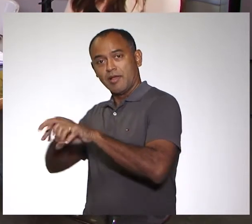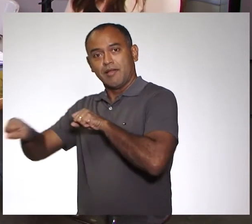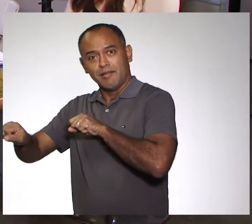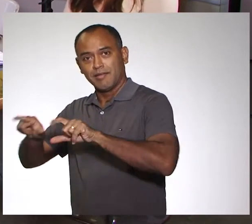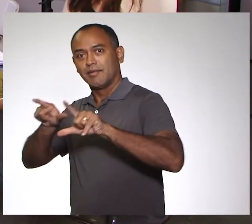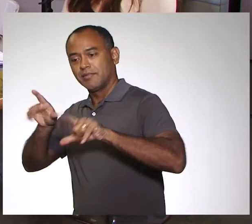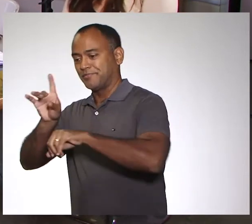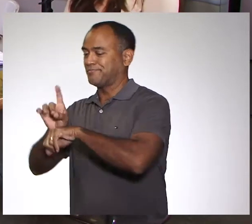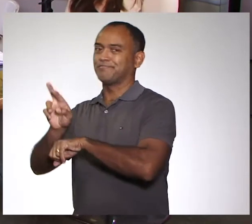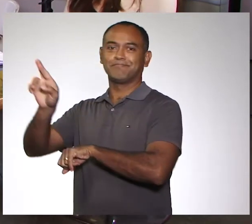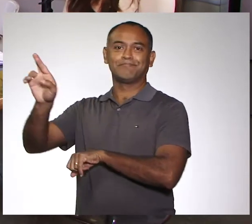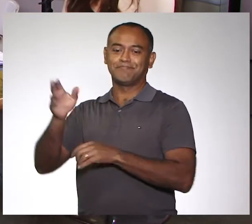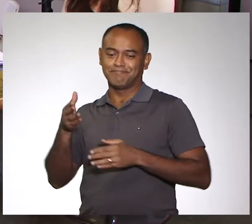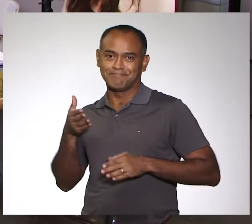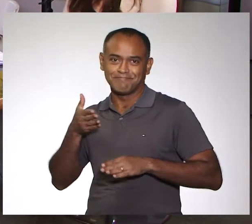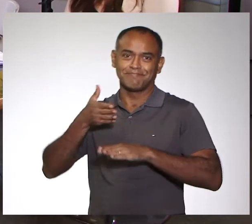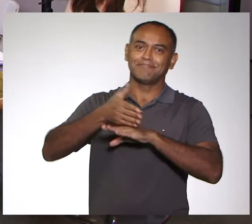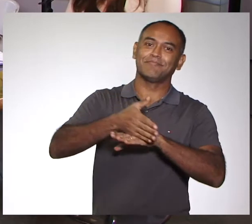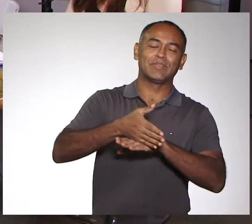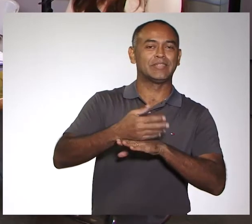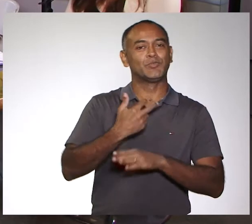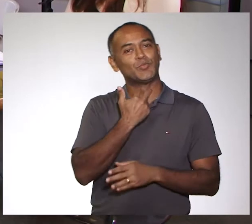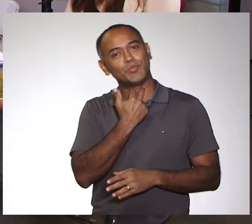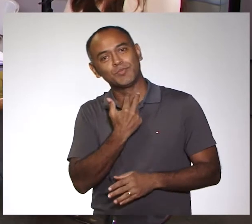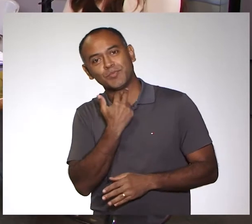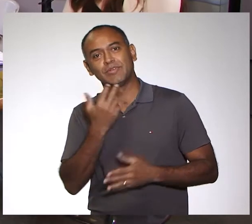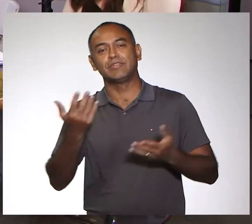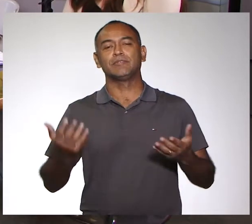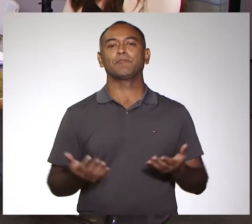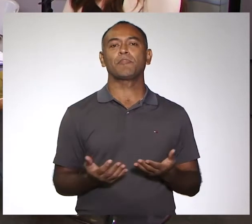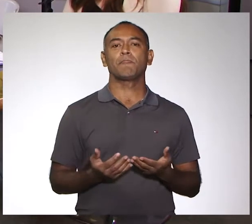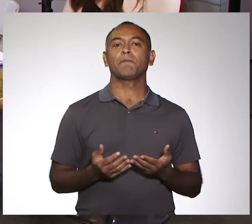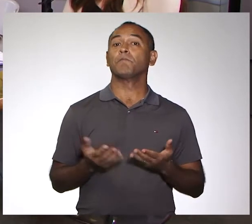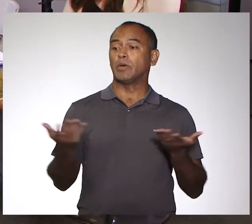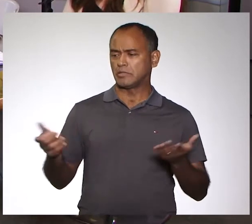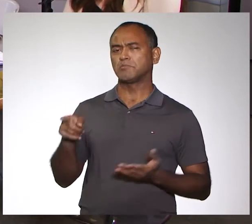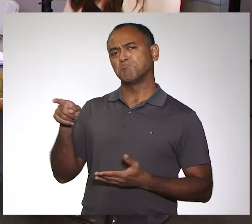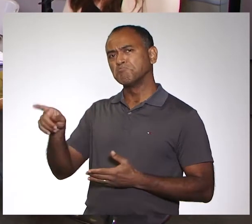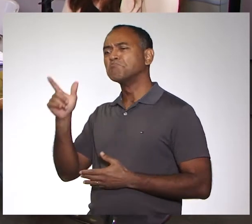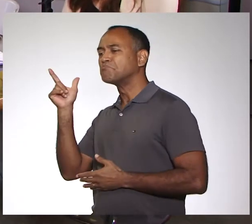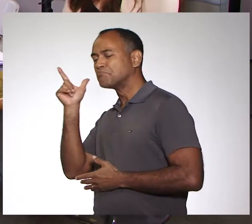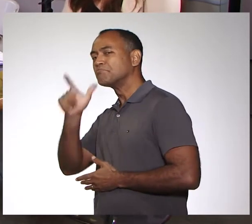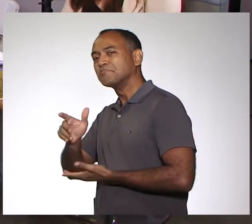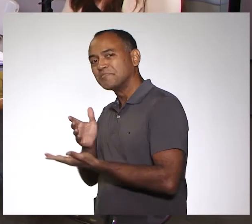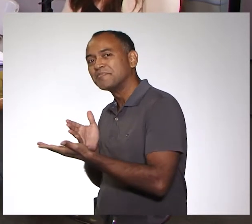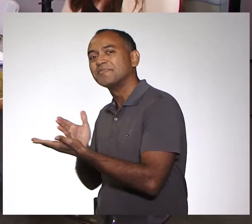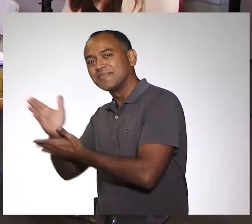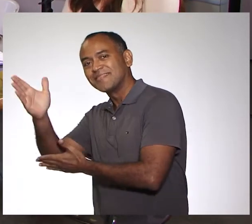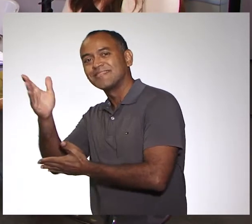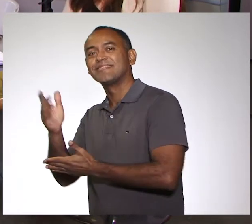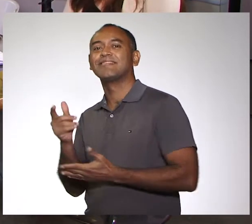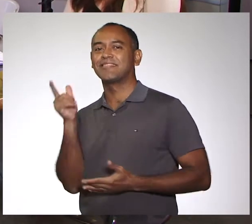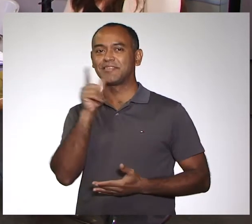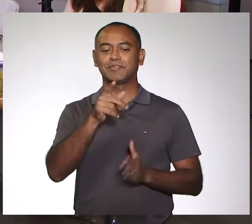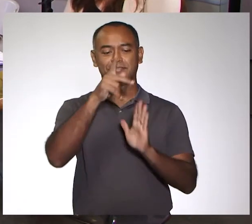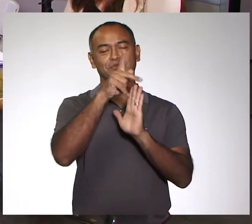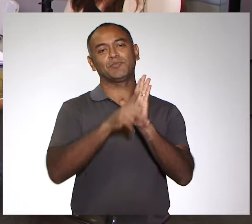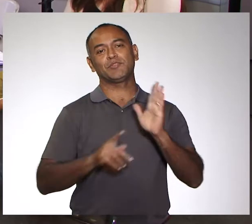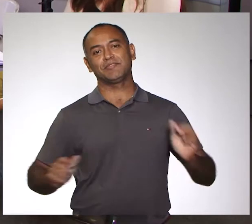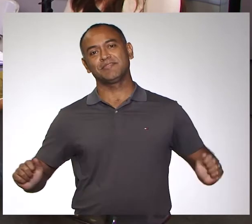o doutorado dela. Então, ela não pôde participar nesse momento. Então, mas vai dar tudo certo e ela vai entrar.